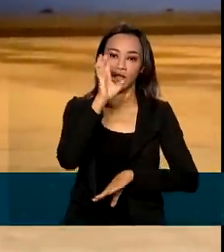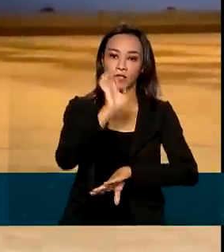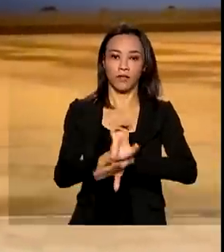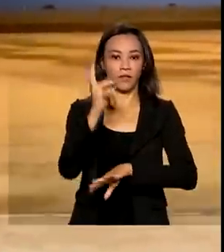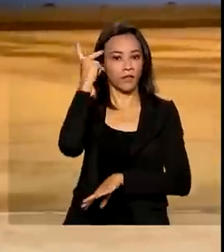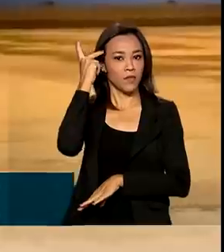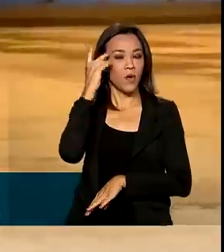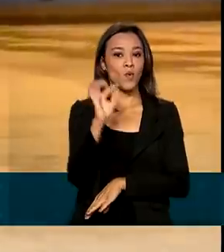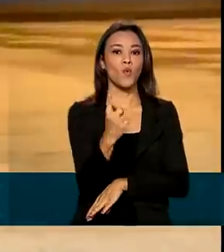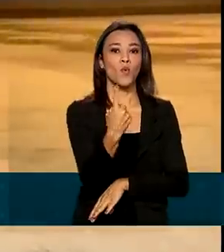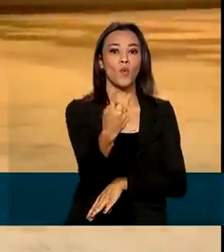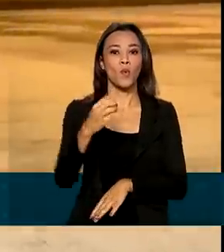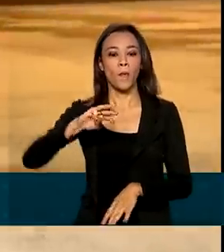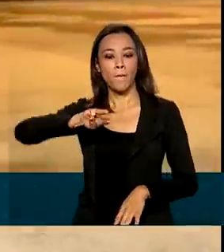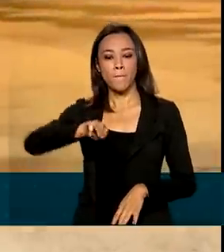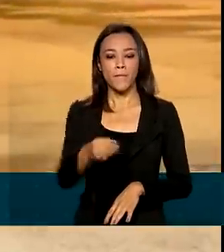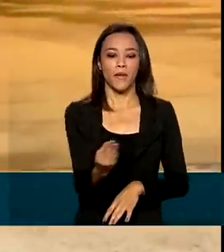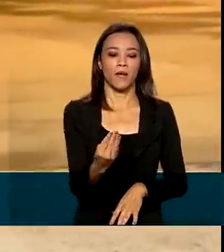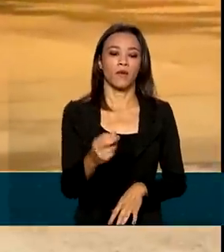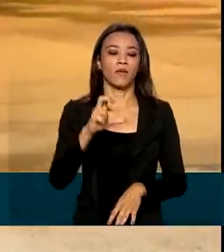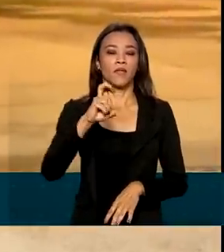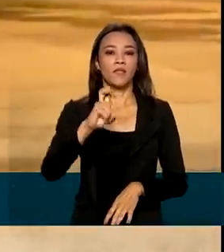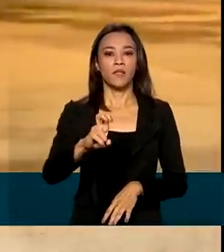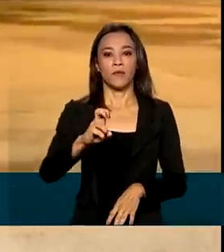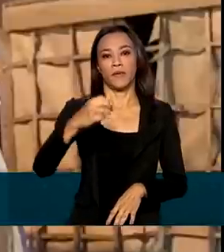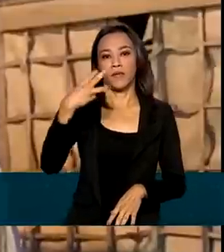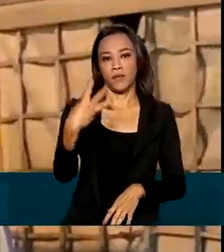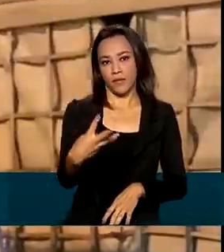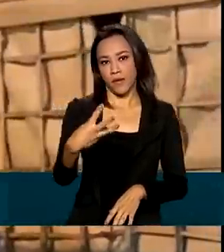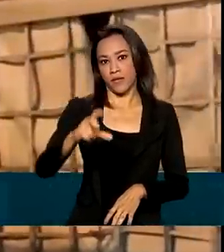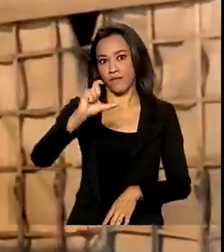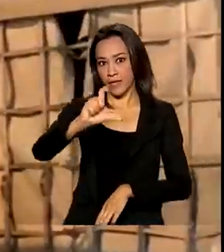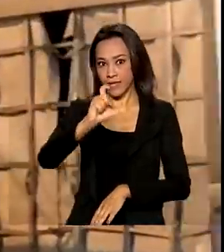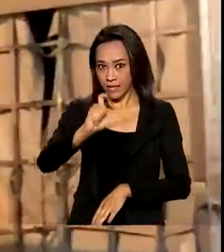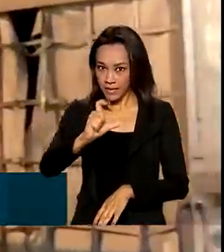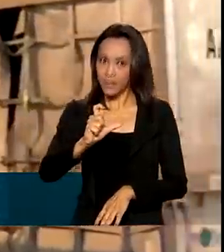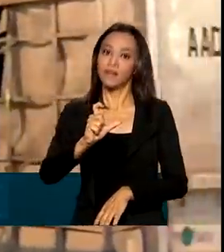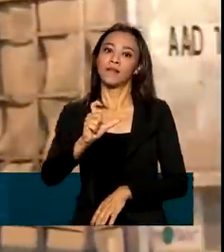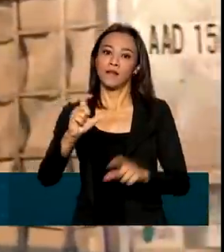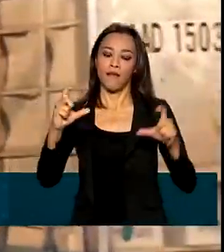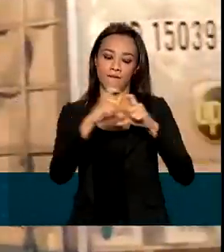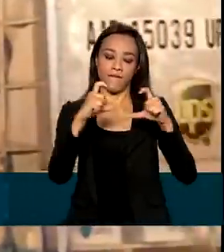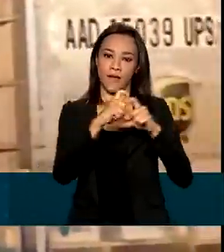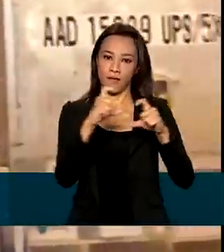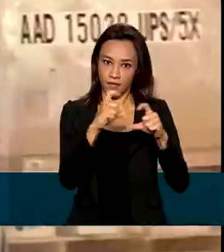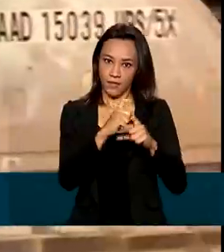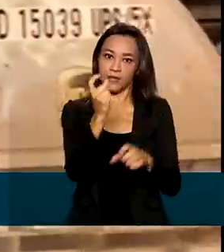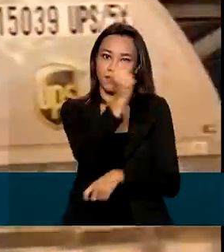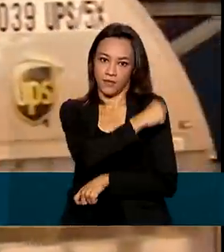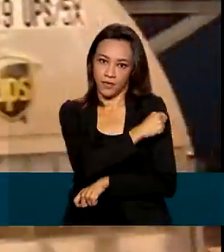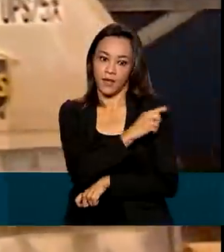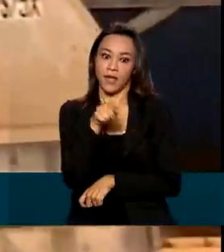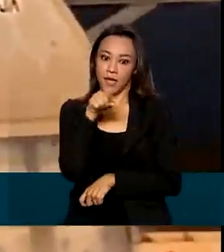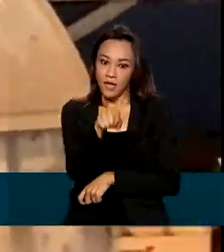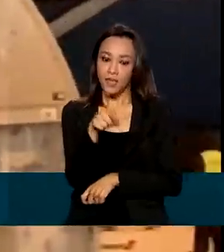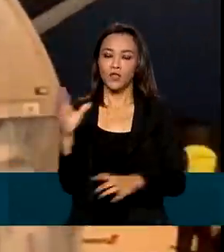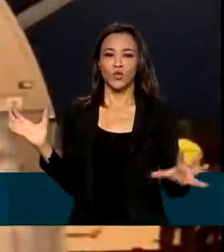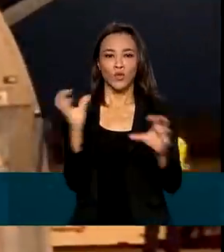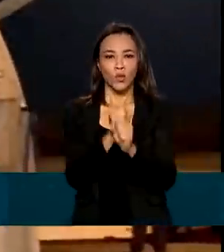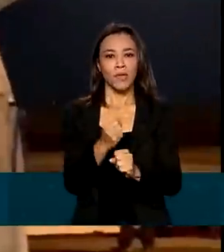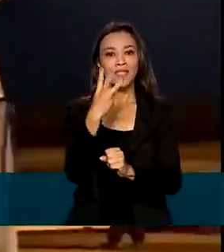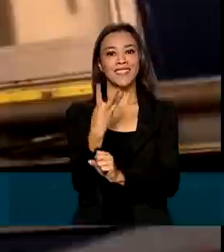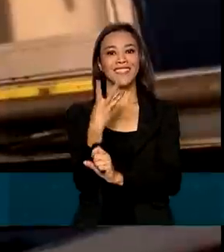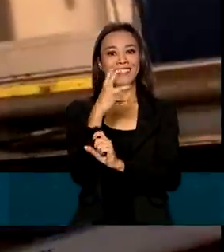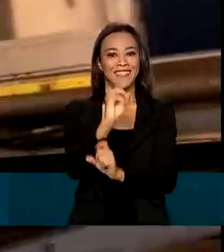com 1 milhão e 53 mil doses de vacinas da Pfizer. Com mais essa carga, chega a 30 o